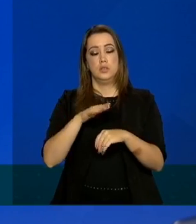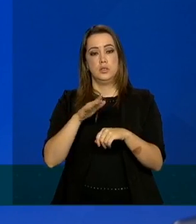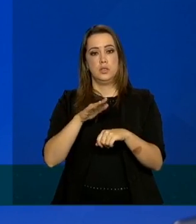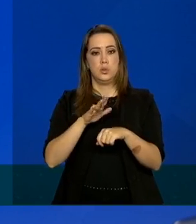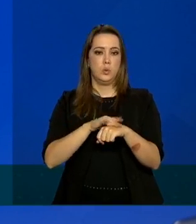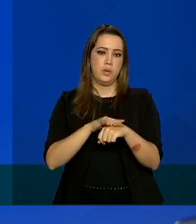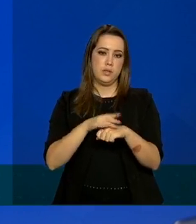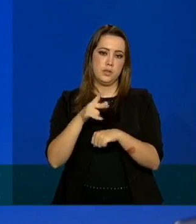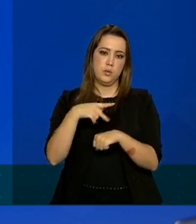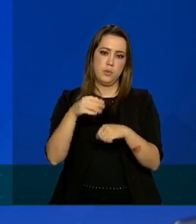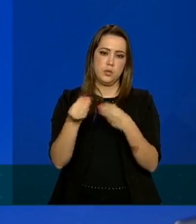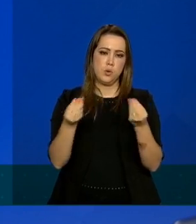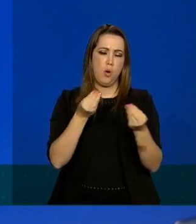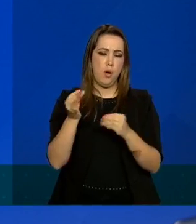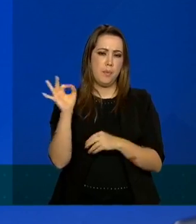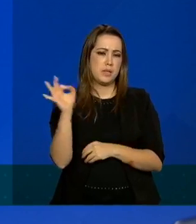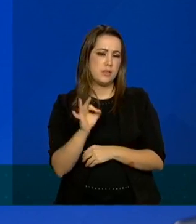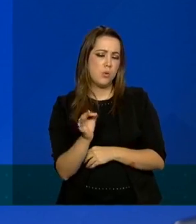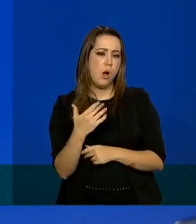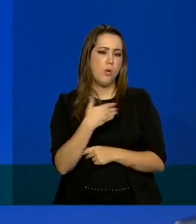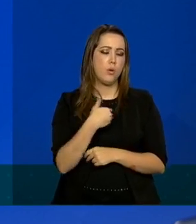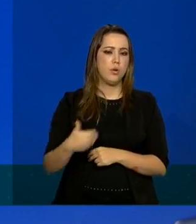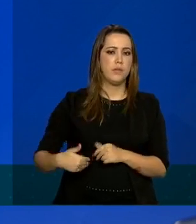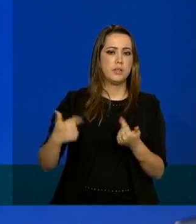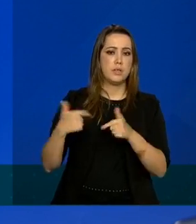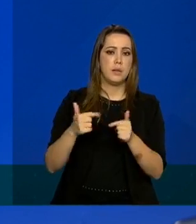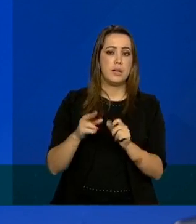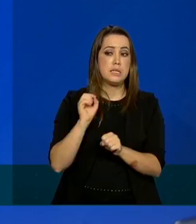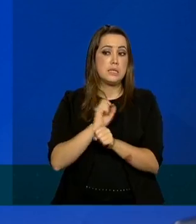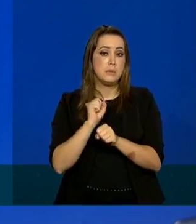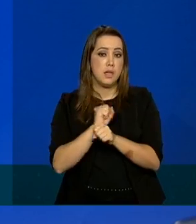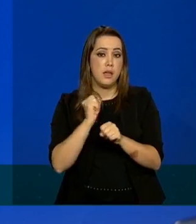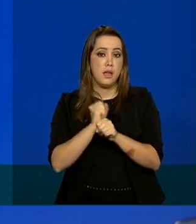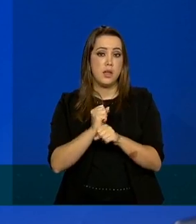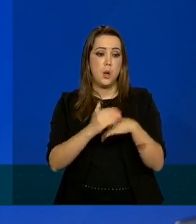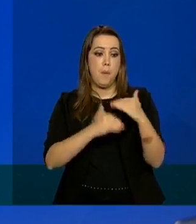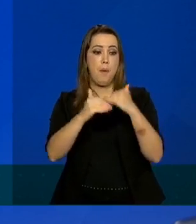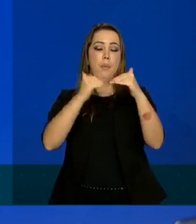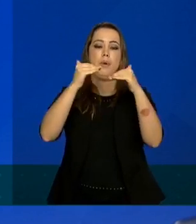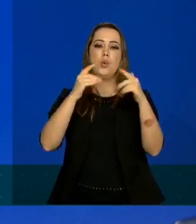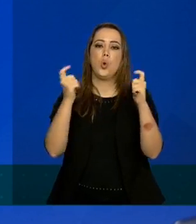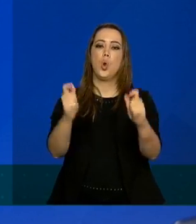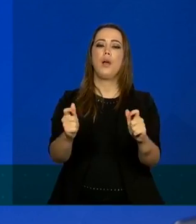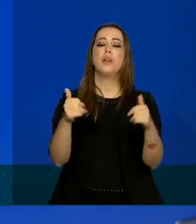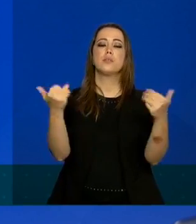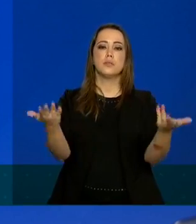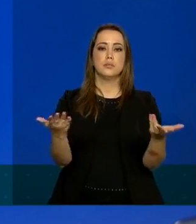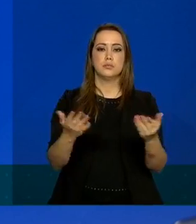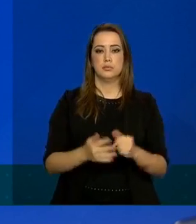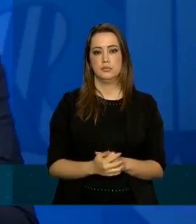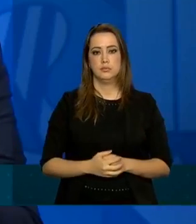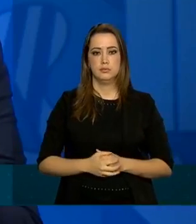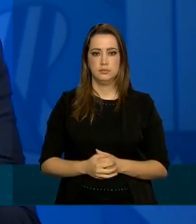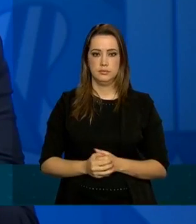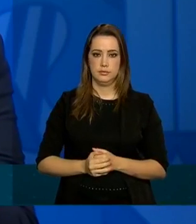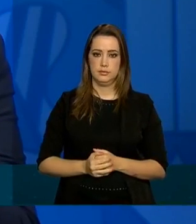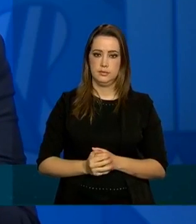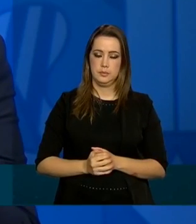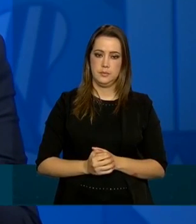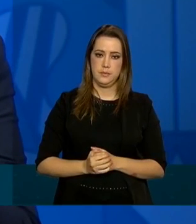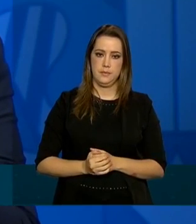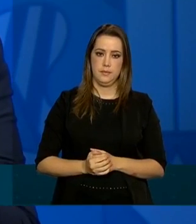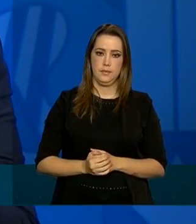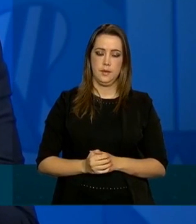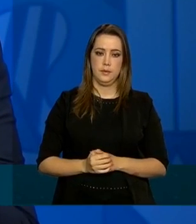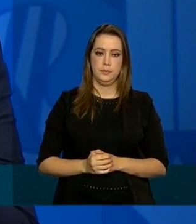com quais projeções o governo trabalha espera pico de casos ainda adiante em quais locais o